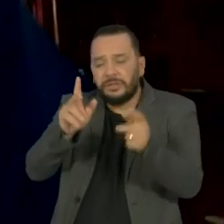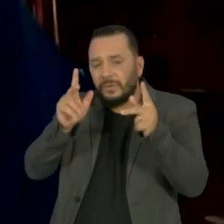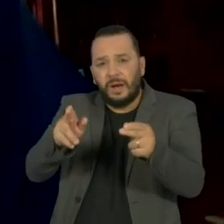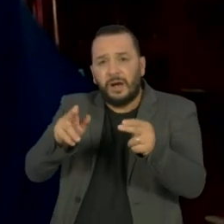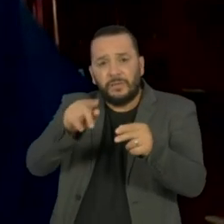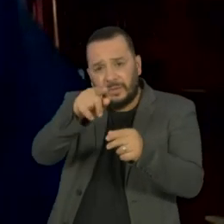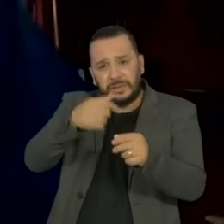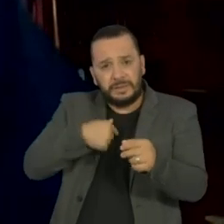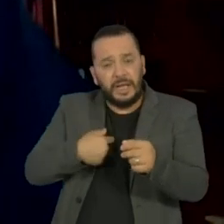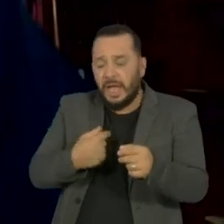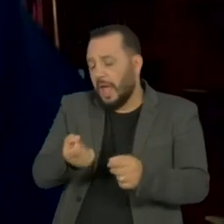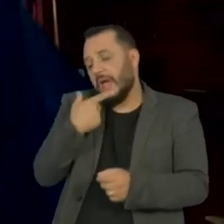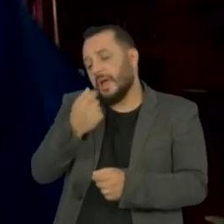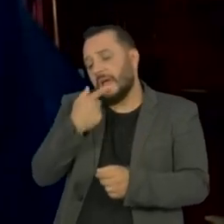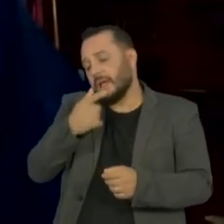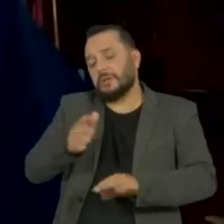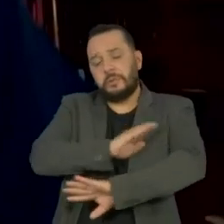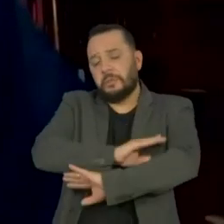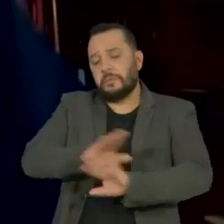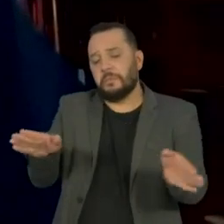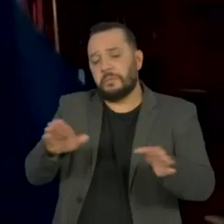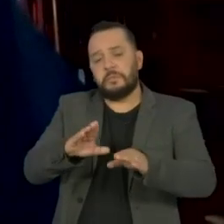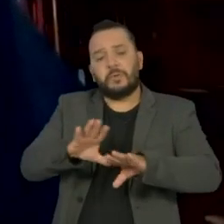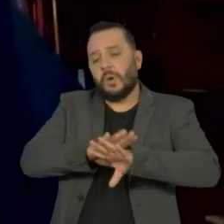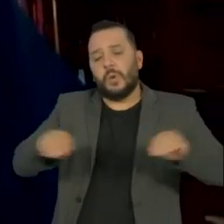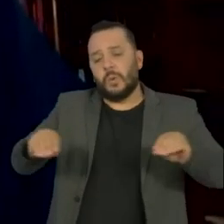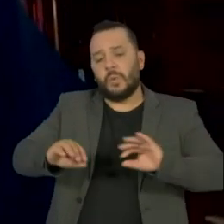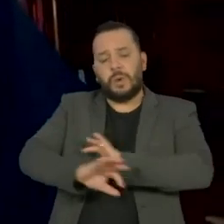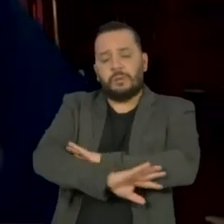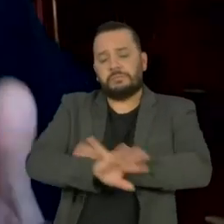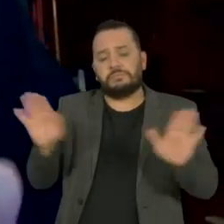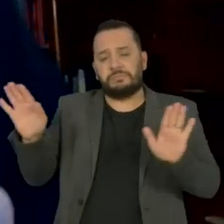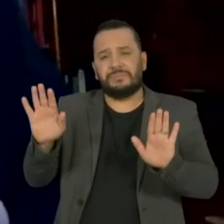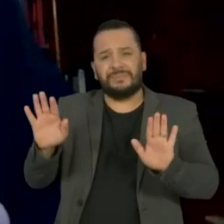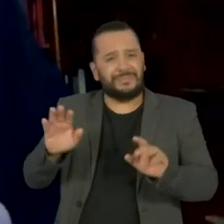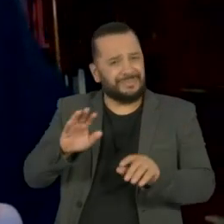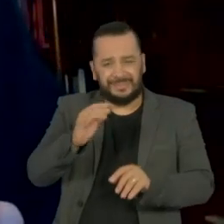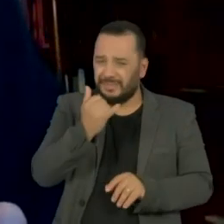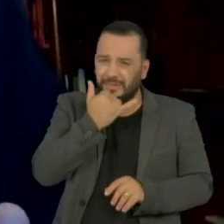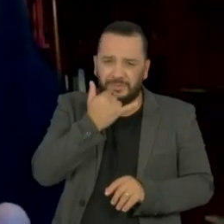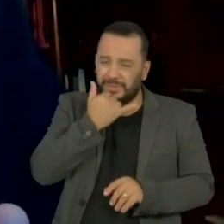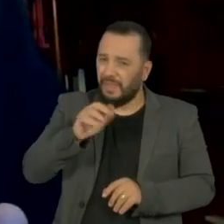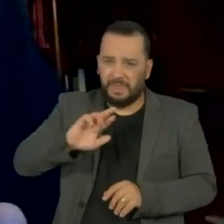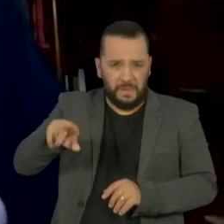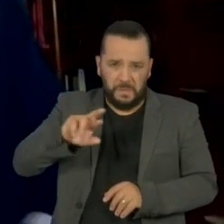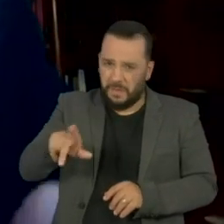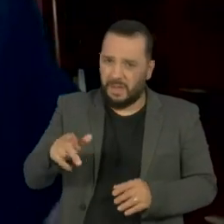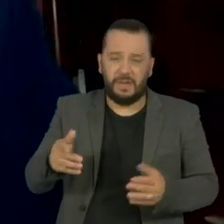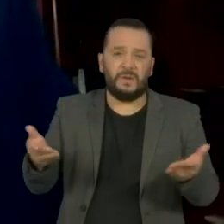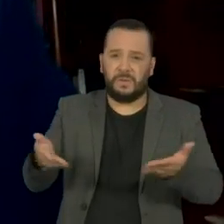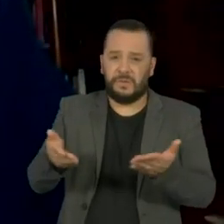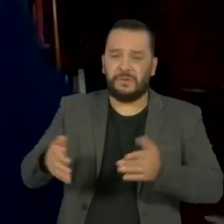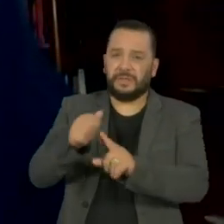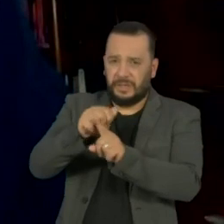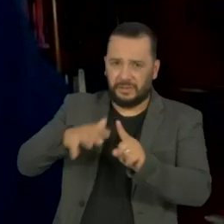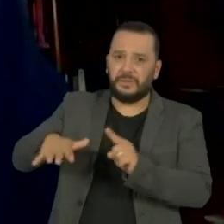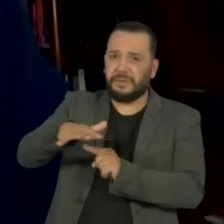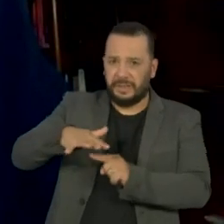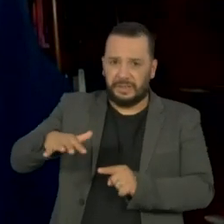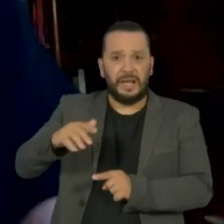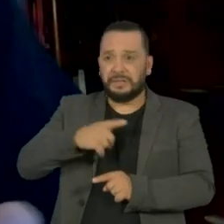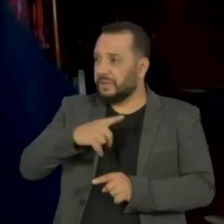toma uma substância compensatória e vai em frente. O que a gente tem é uma sociedade hoje extremamente